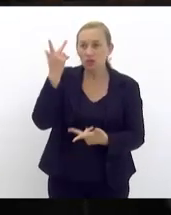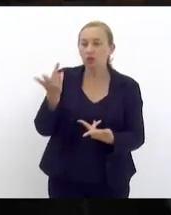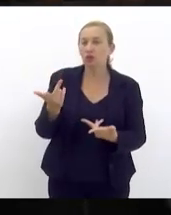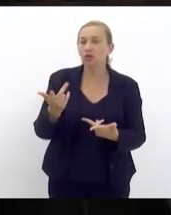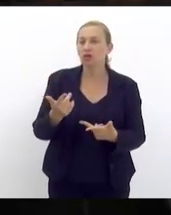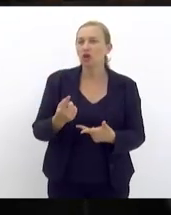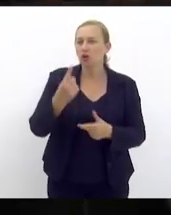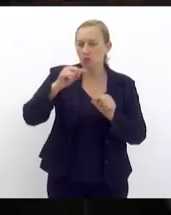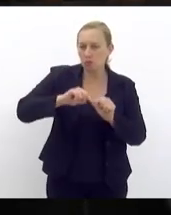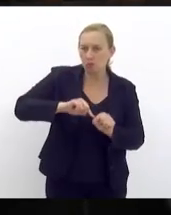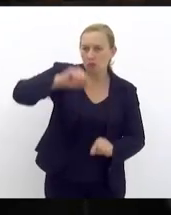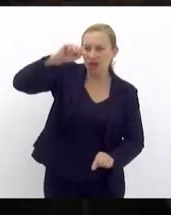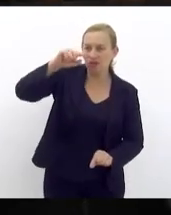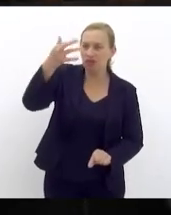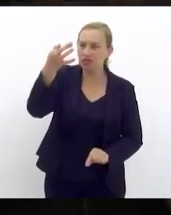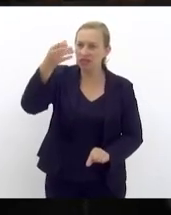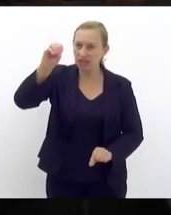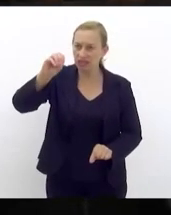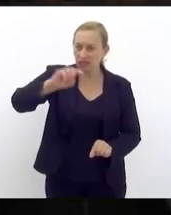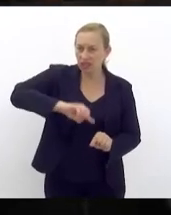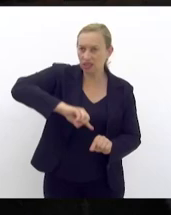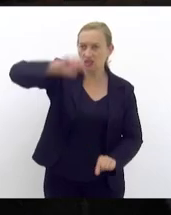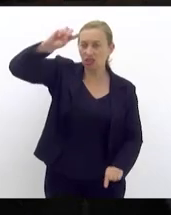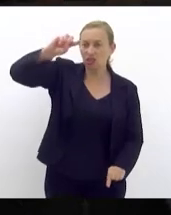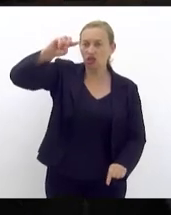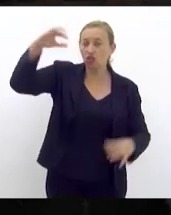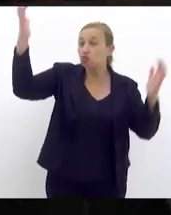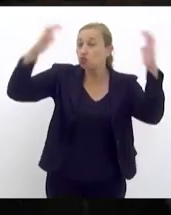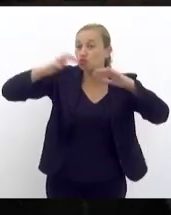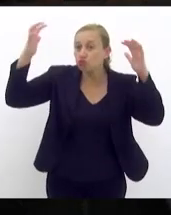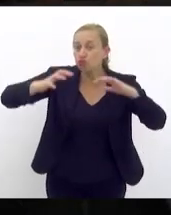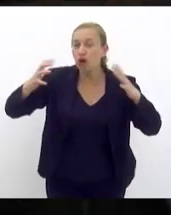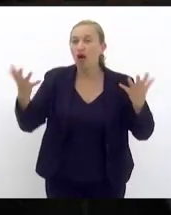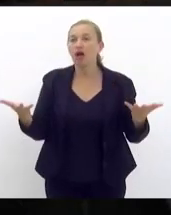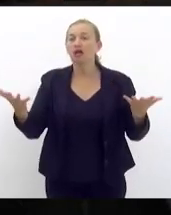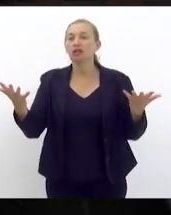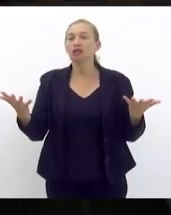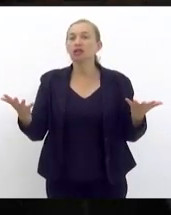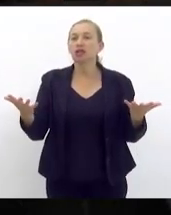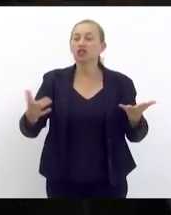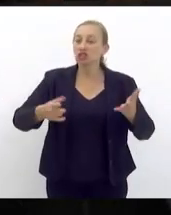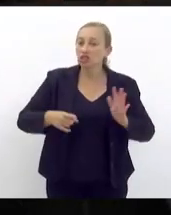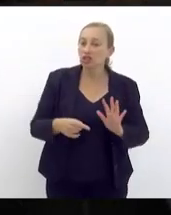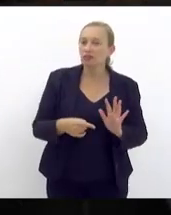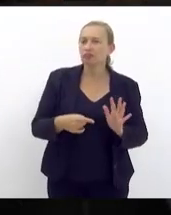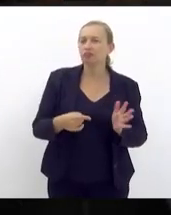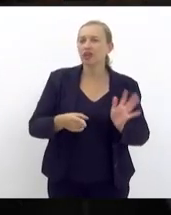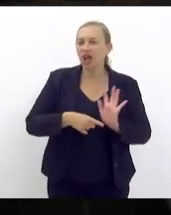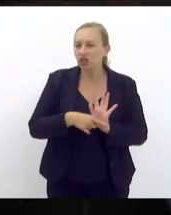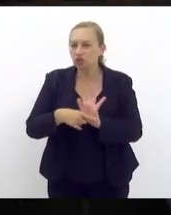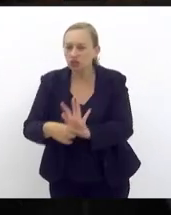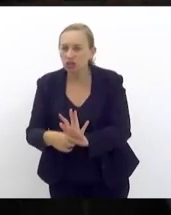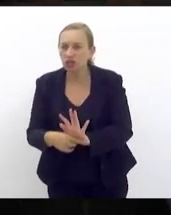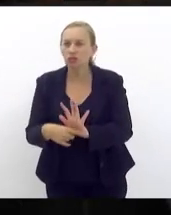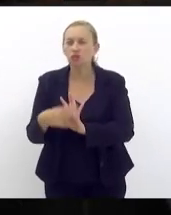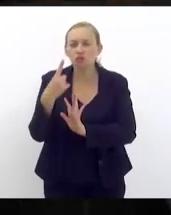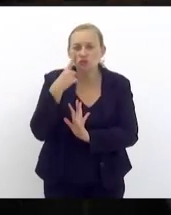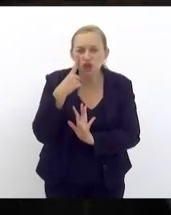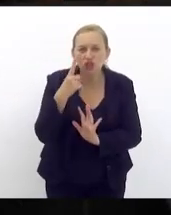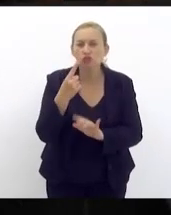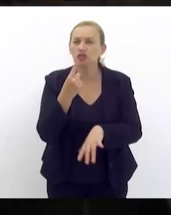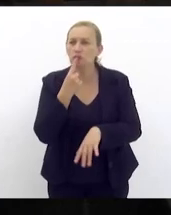,70m de altura das chuvas e a gente participando daquilo ali de perto a gente